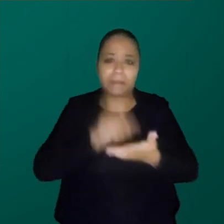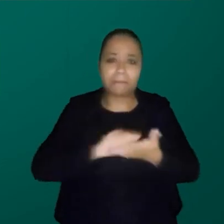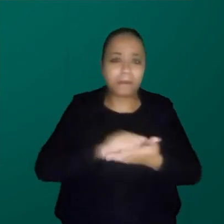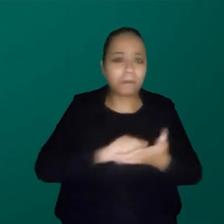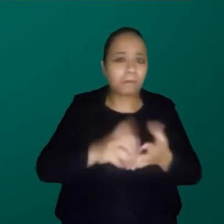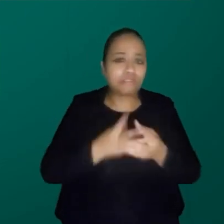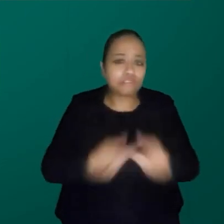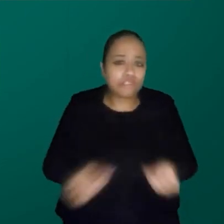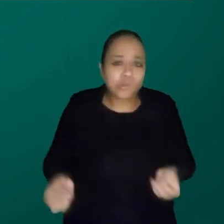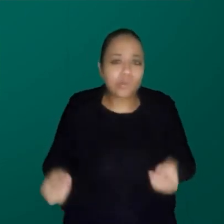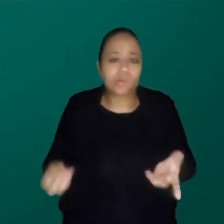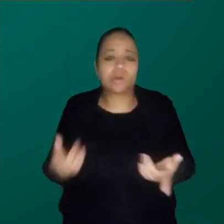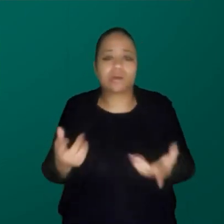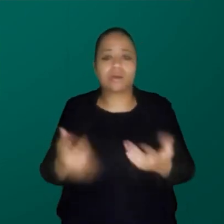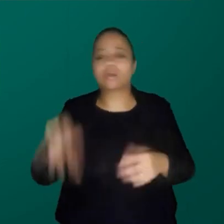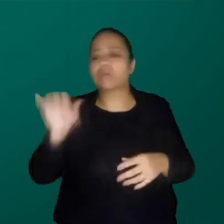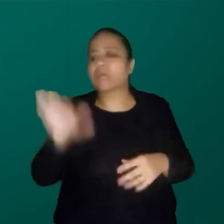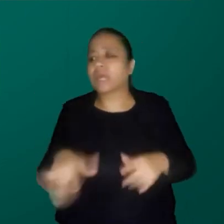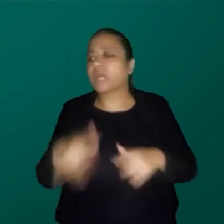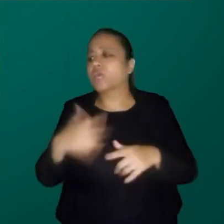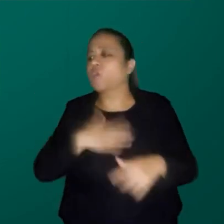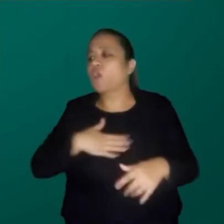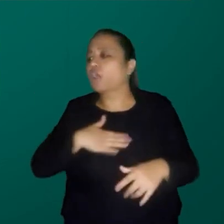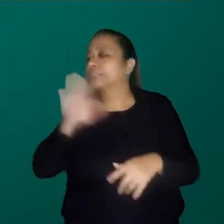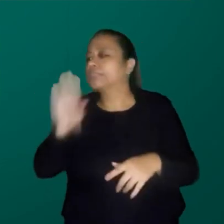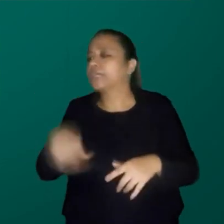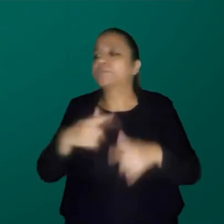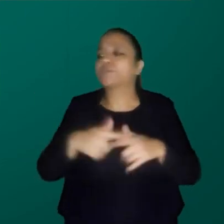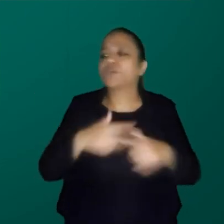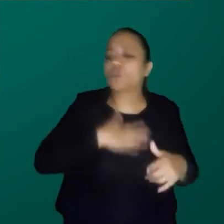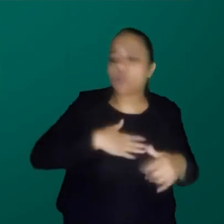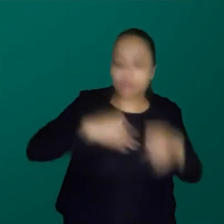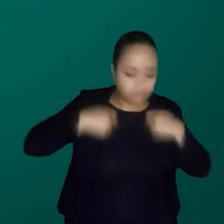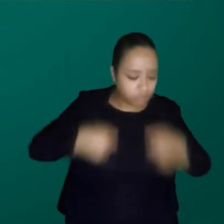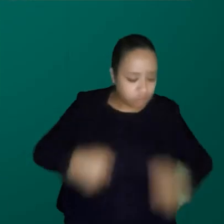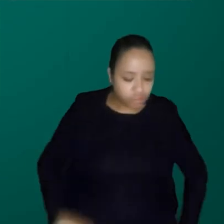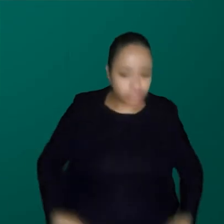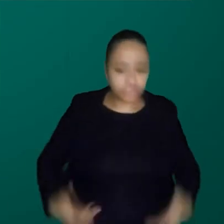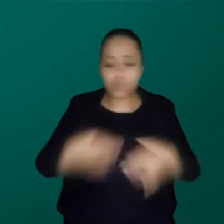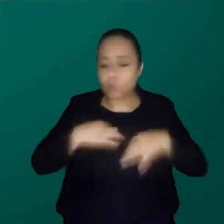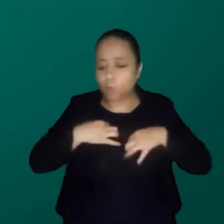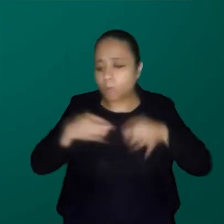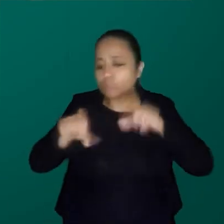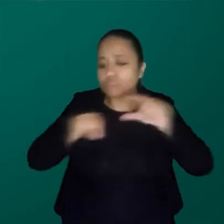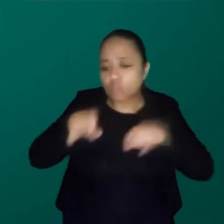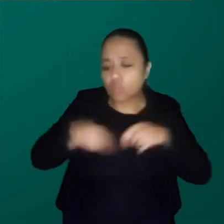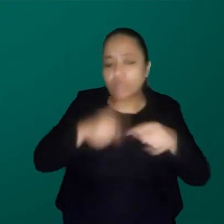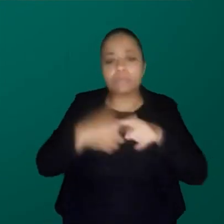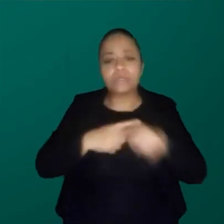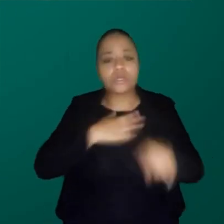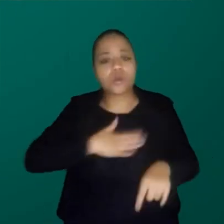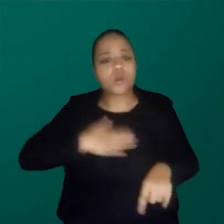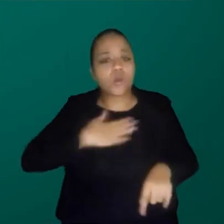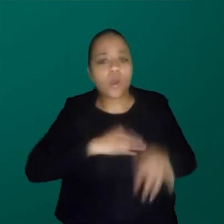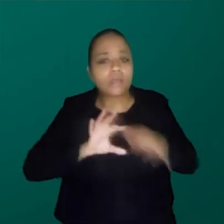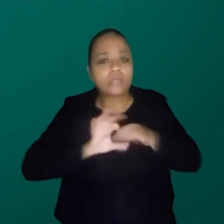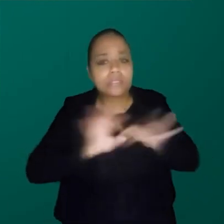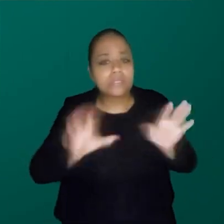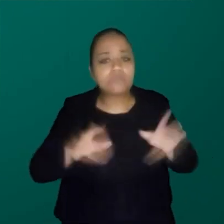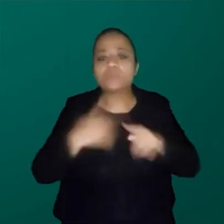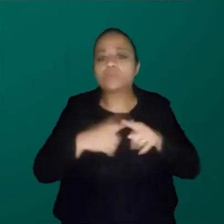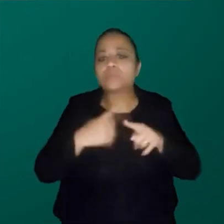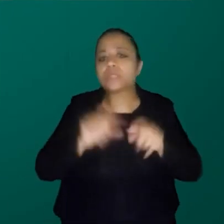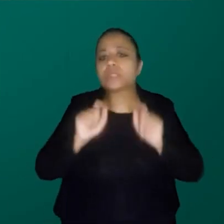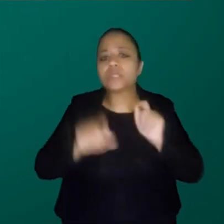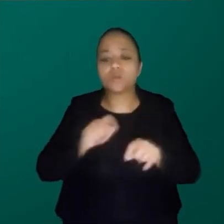por que eu gosto de quem eu gosto ou por que eu gosto de vestir as coisas que eu gosto ou por que eu gosto de... por que eu me